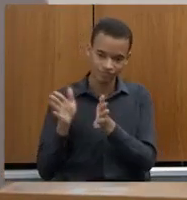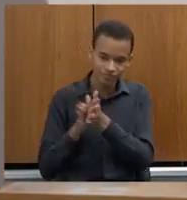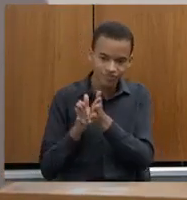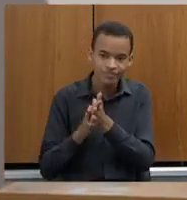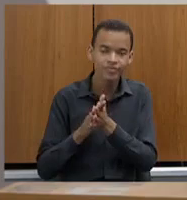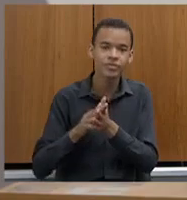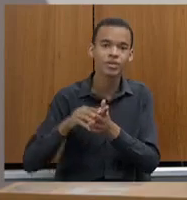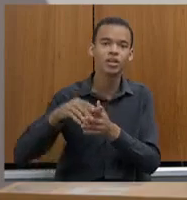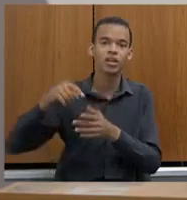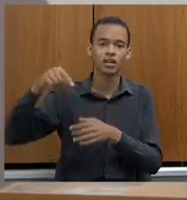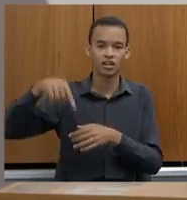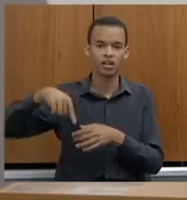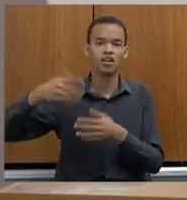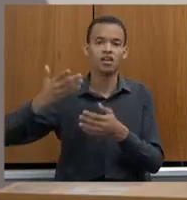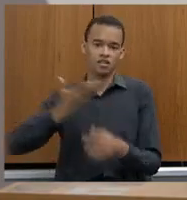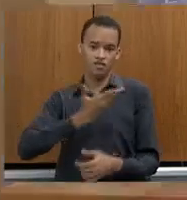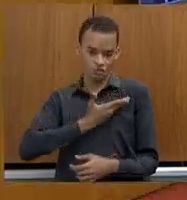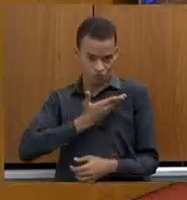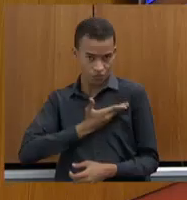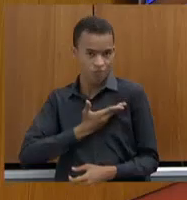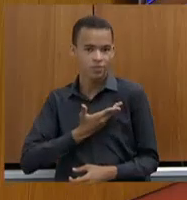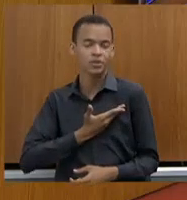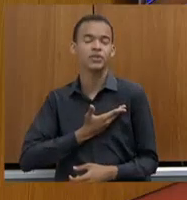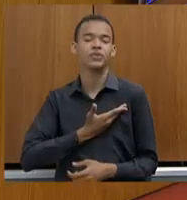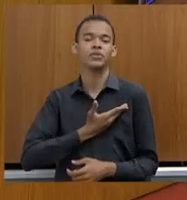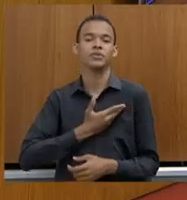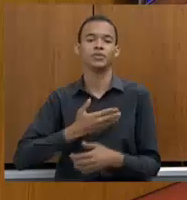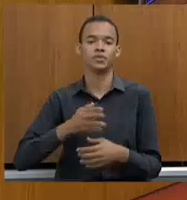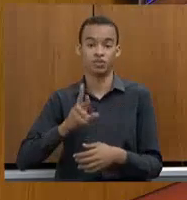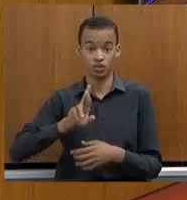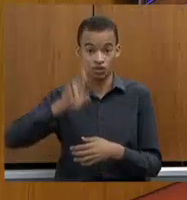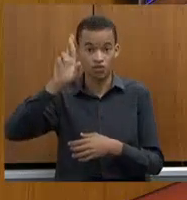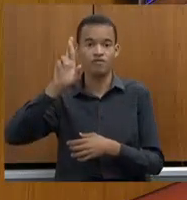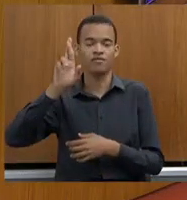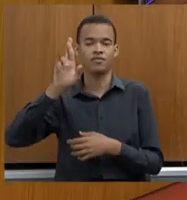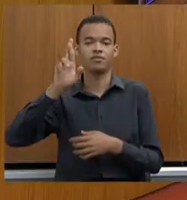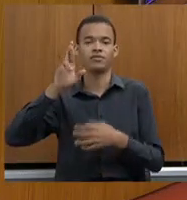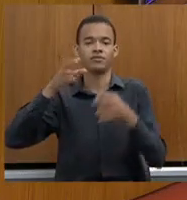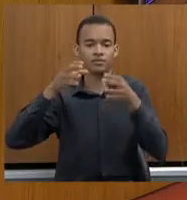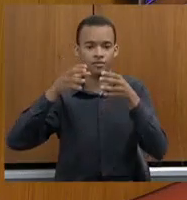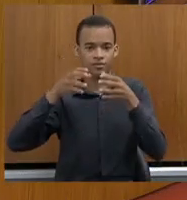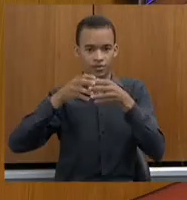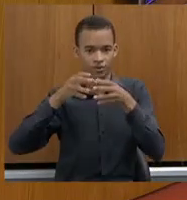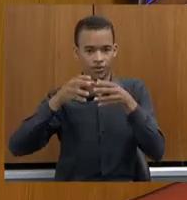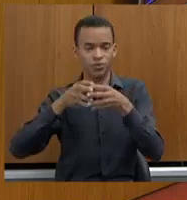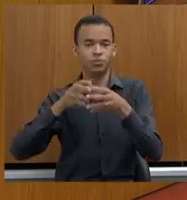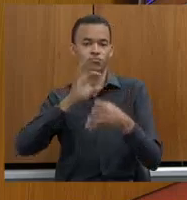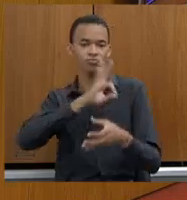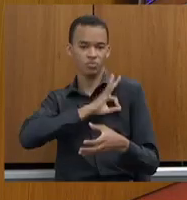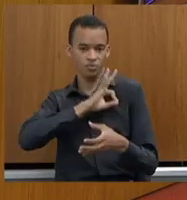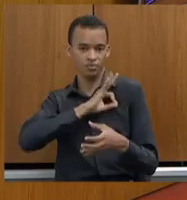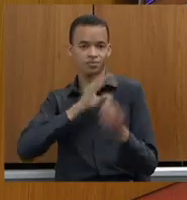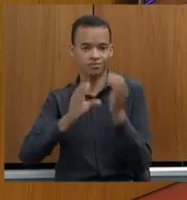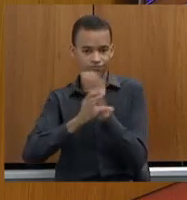Estado de Minas Gerais, doutor Joaquim, porque tenho grande admiração pela inteligência,